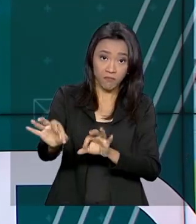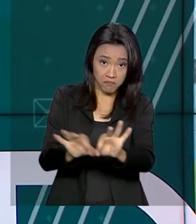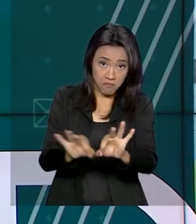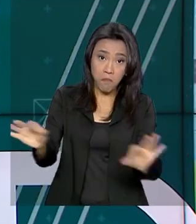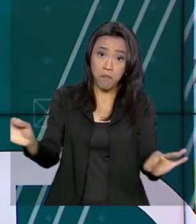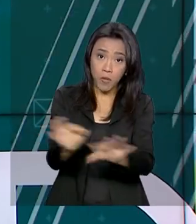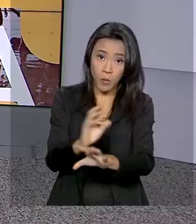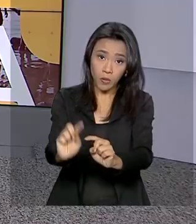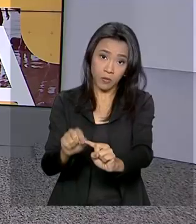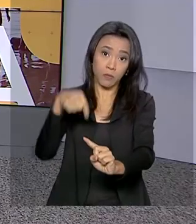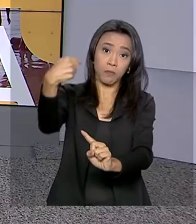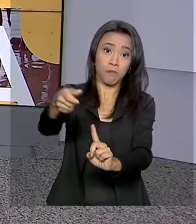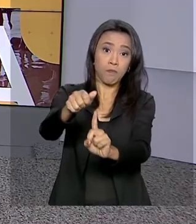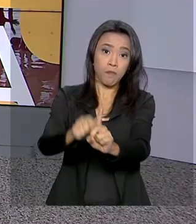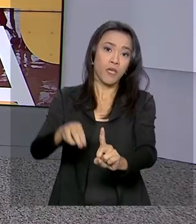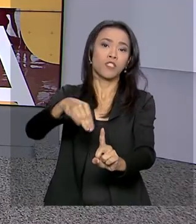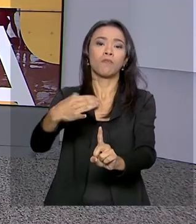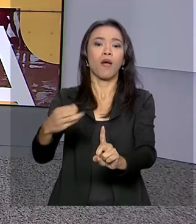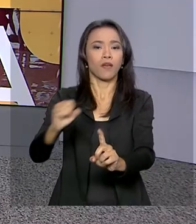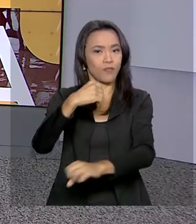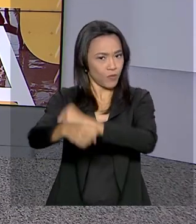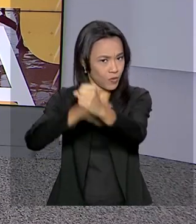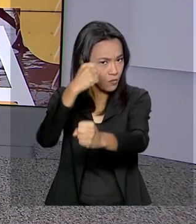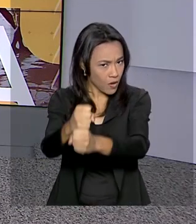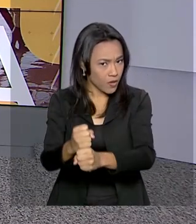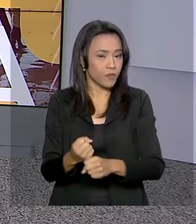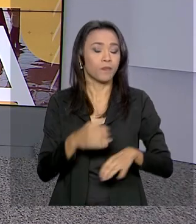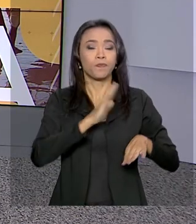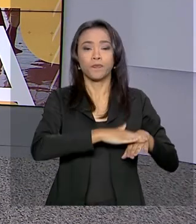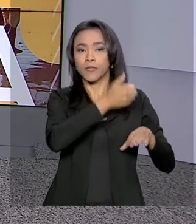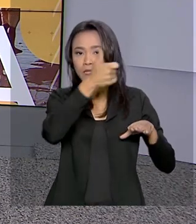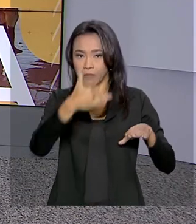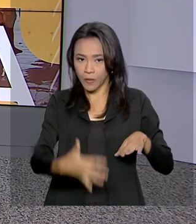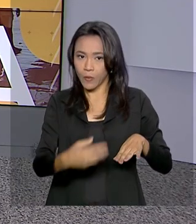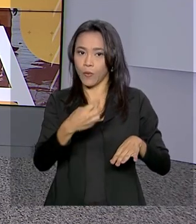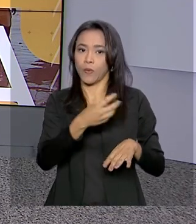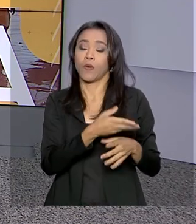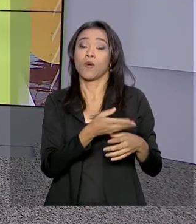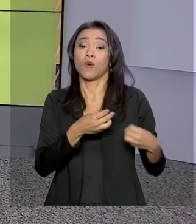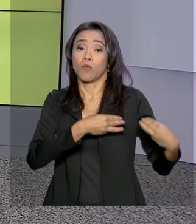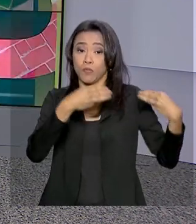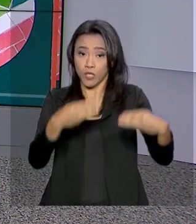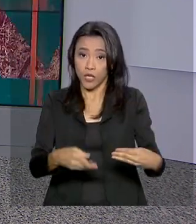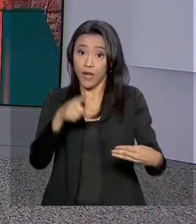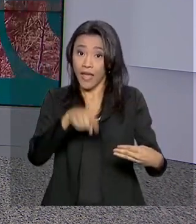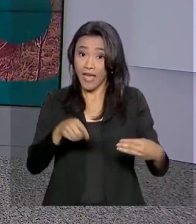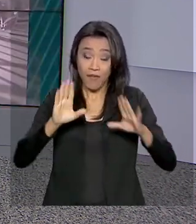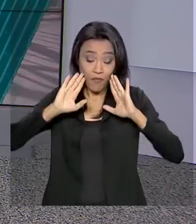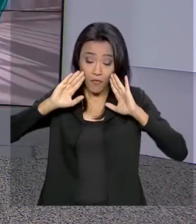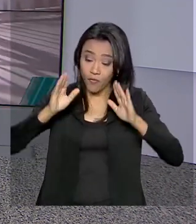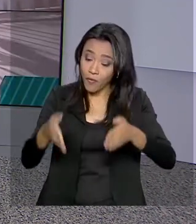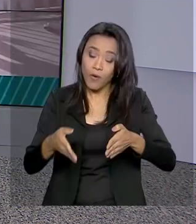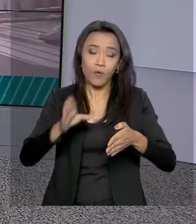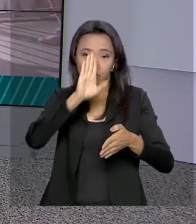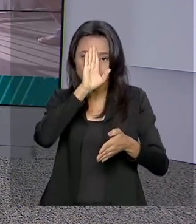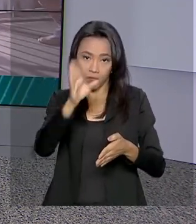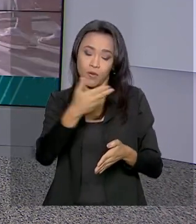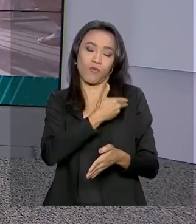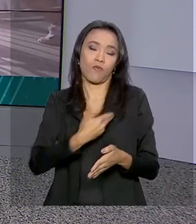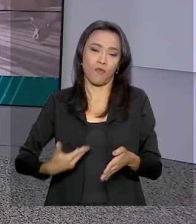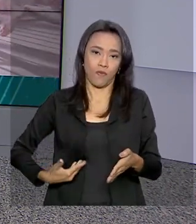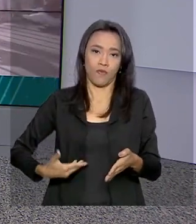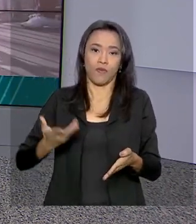março do ano que vem. Segundo o Ministério do Desenvolvimento Regional, o Nordeste é uma prioridade para o governo do presidente Jair Bolsonaro.